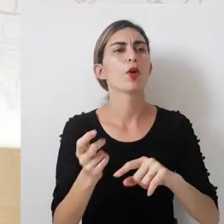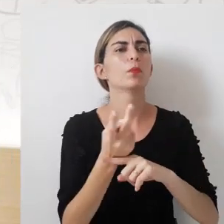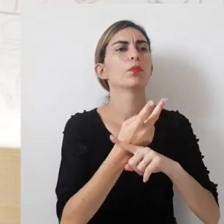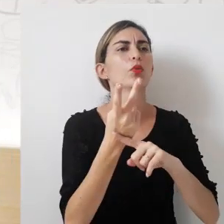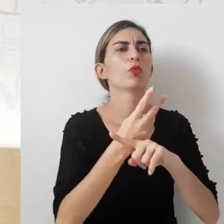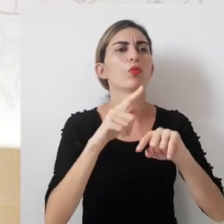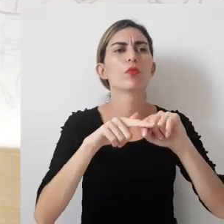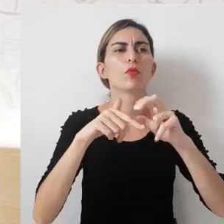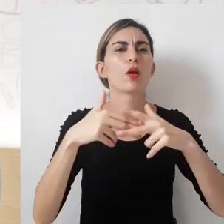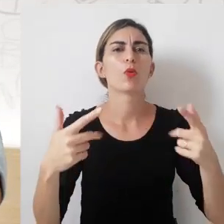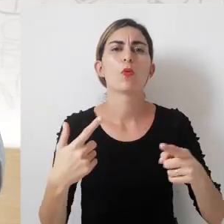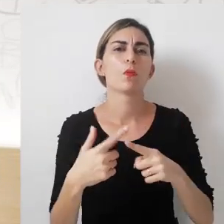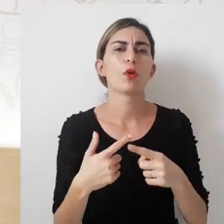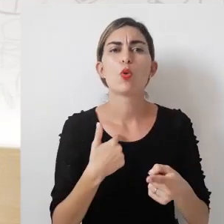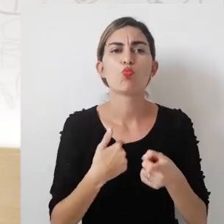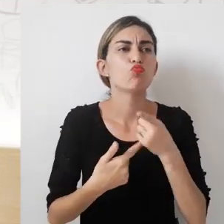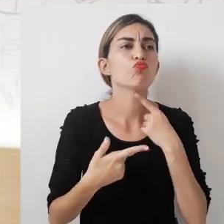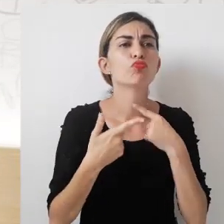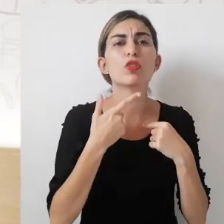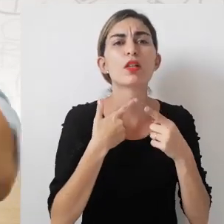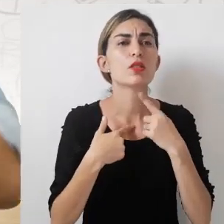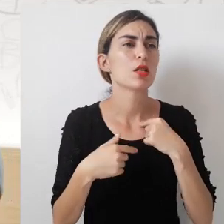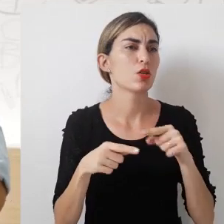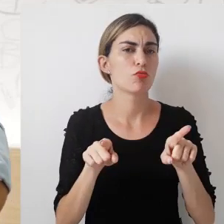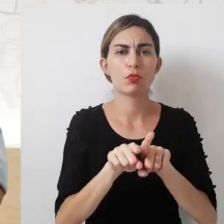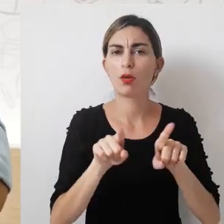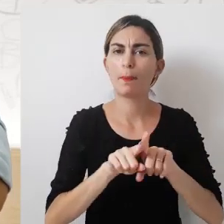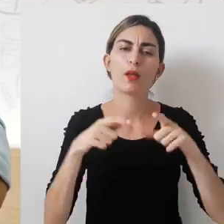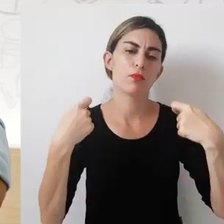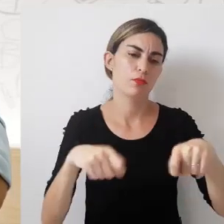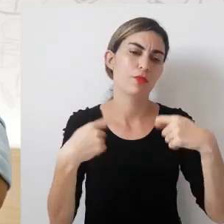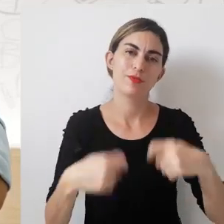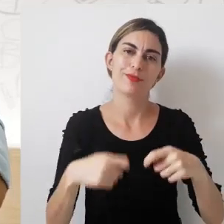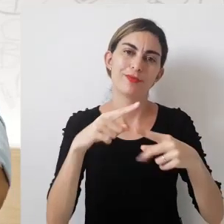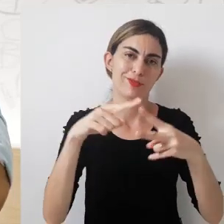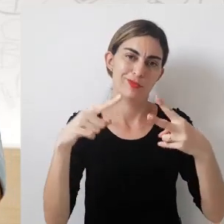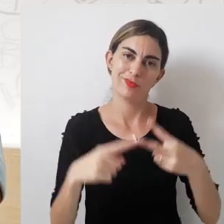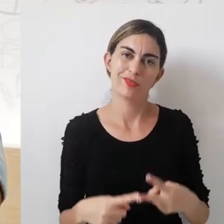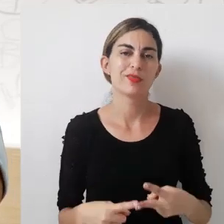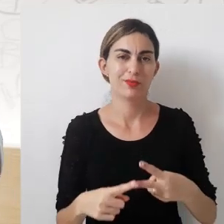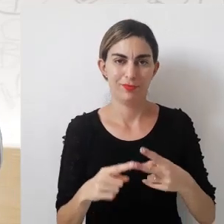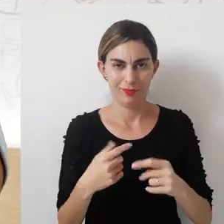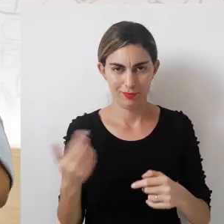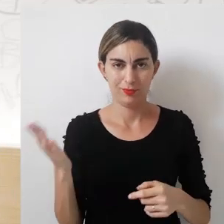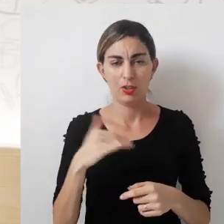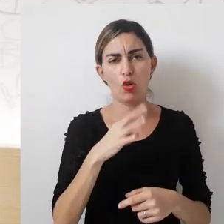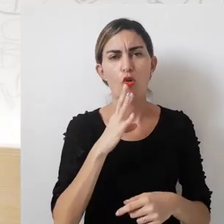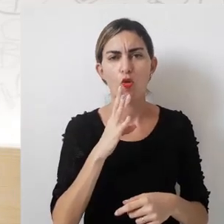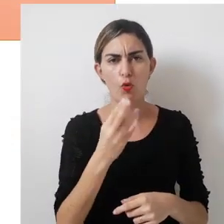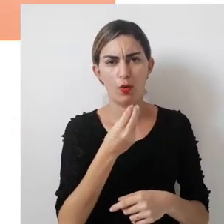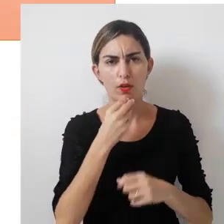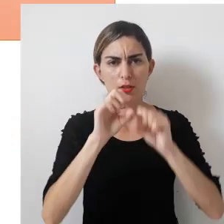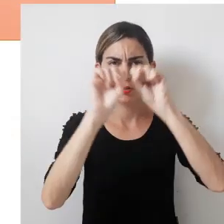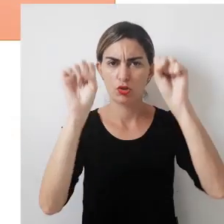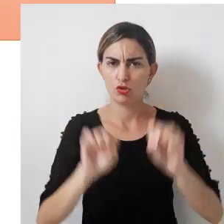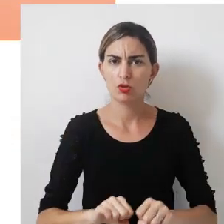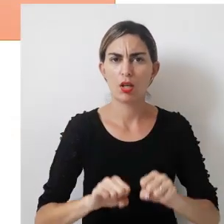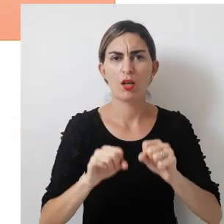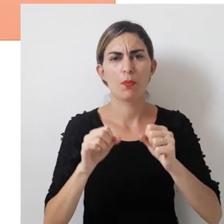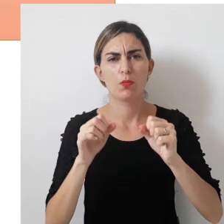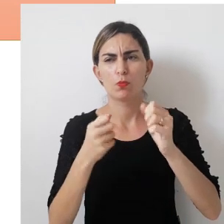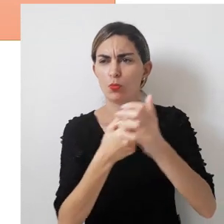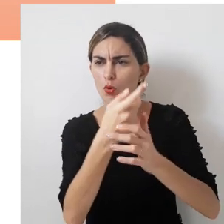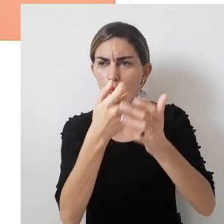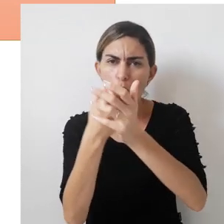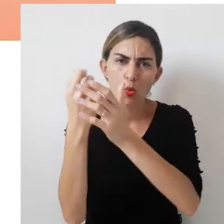atrás de um produto ou serviço pelo desejo, mas também pela necessidade. Vamos lá? Então, conhecer uma sistemática de